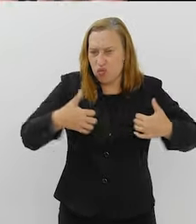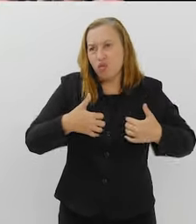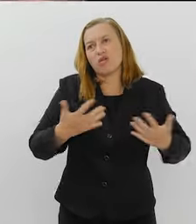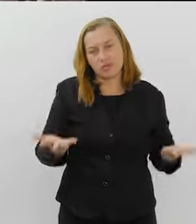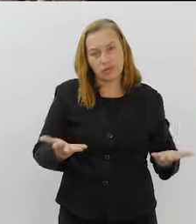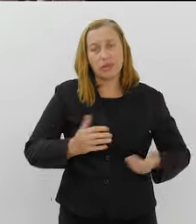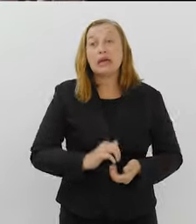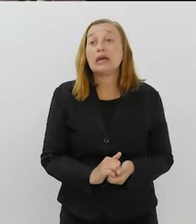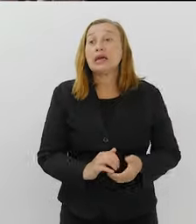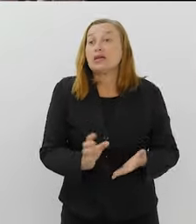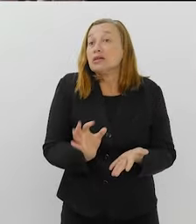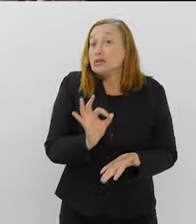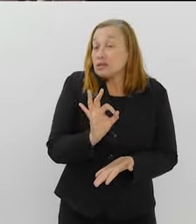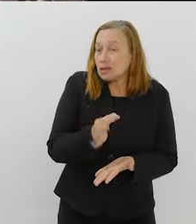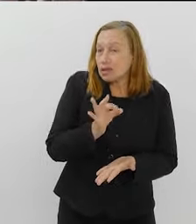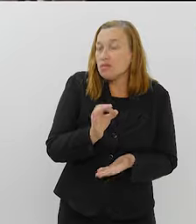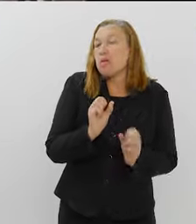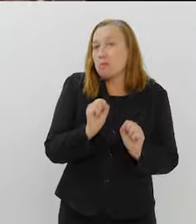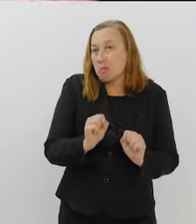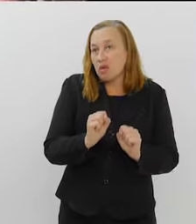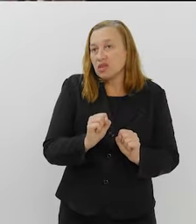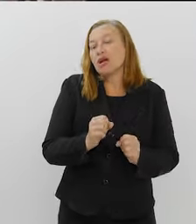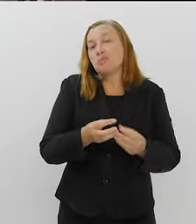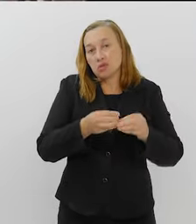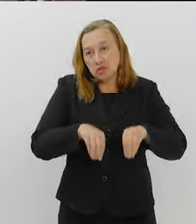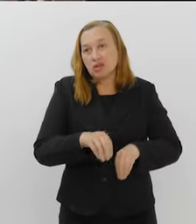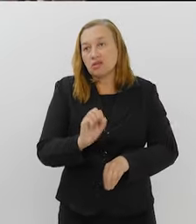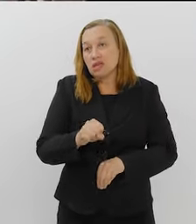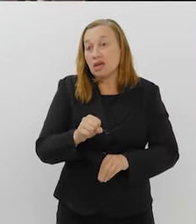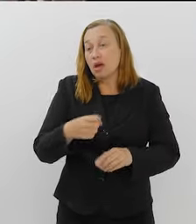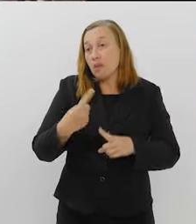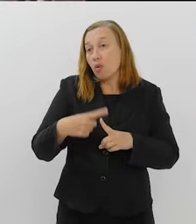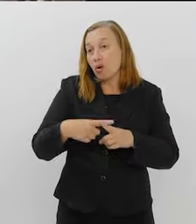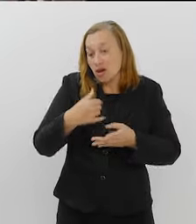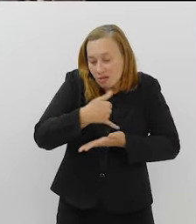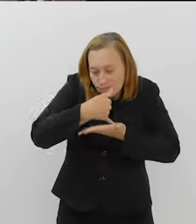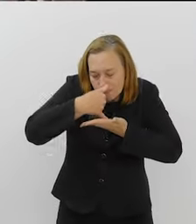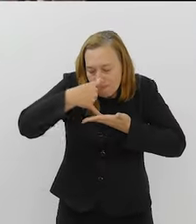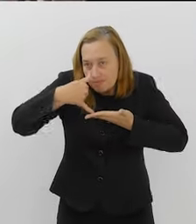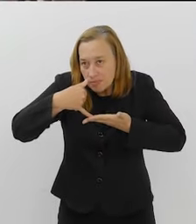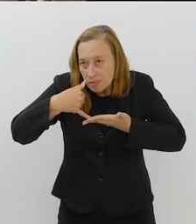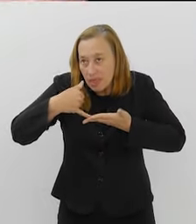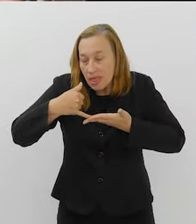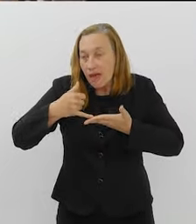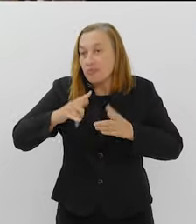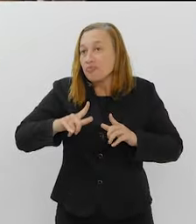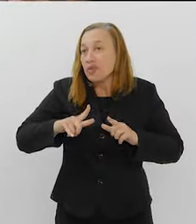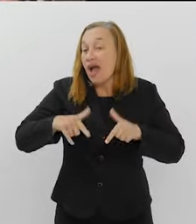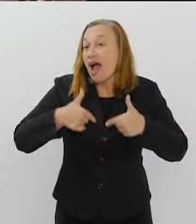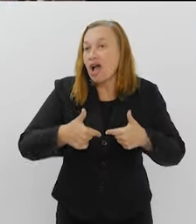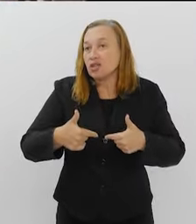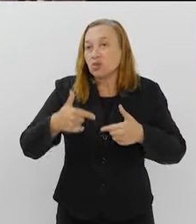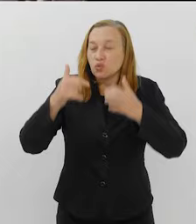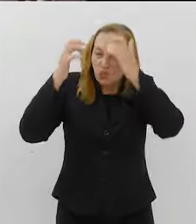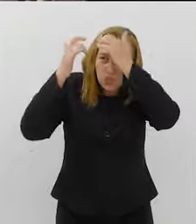mas quem não usa. Provavelmente, pode estar impactando, sim, até porque a cocaína age no sistema nervoso central do cérebro desses animais e pode estar